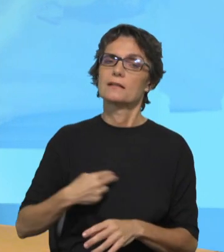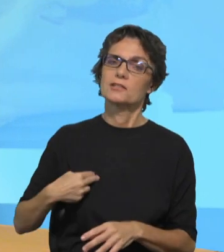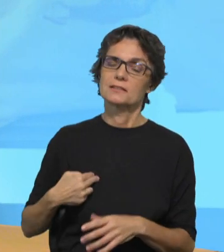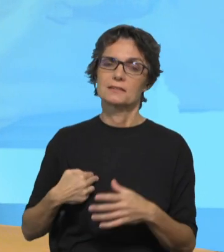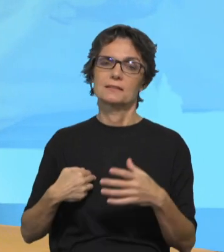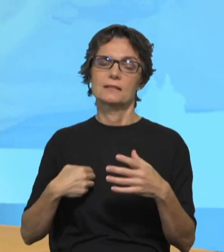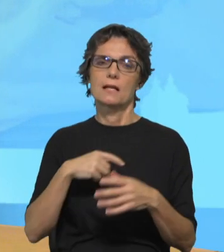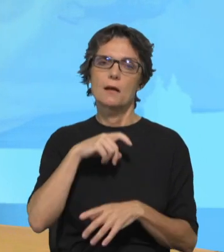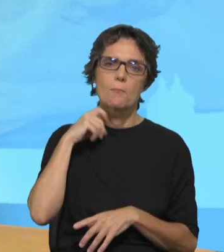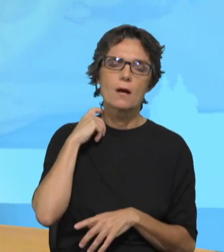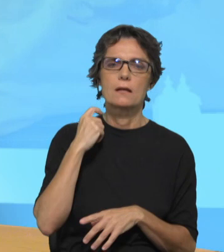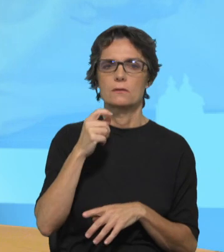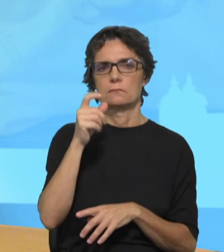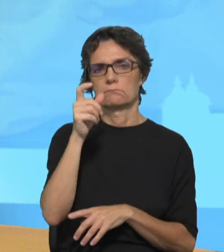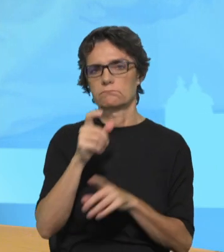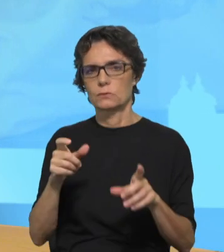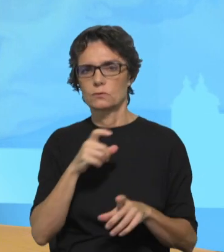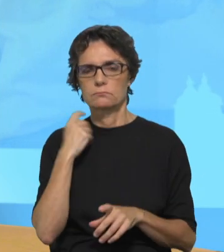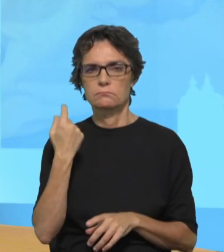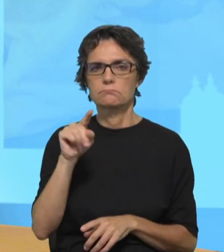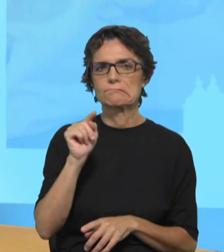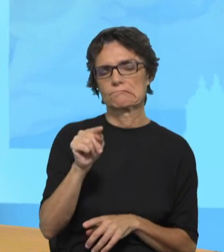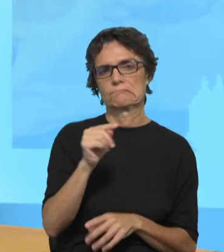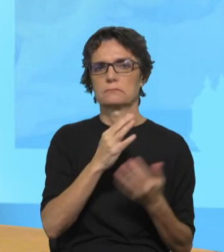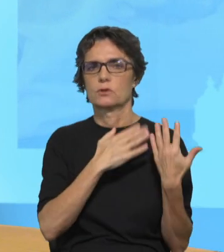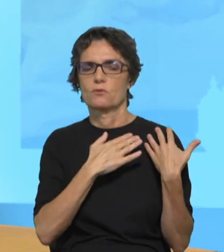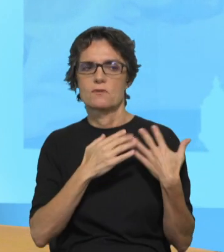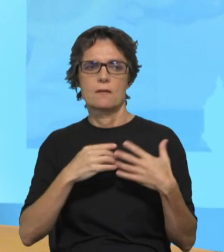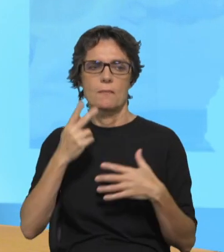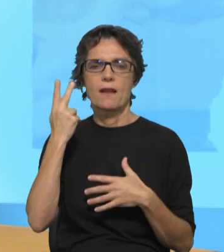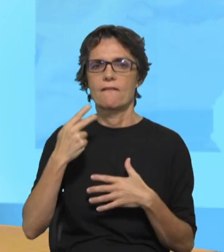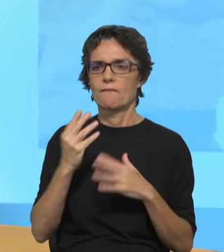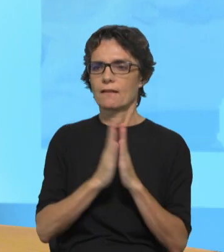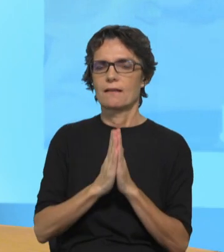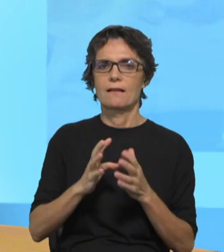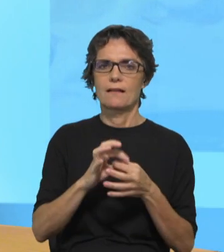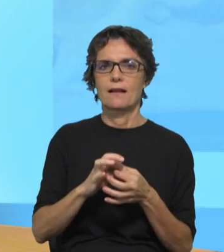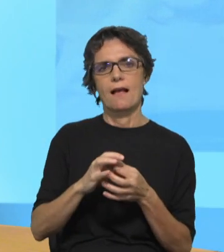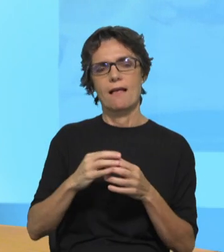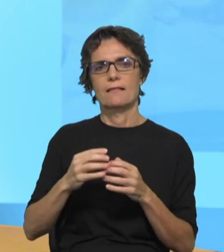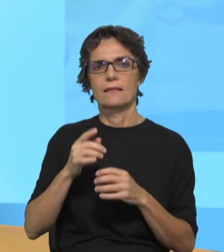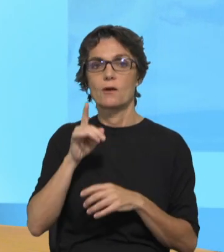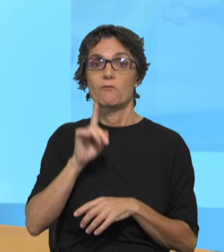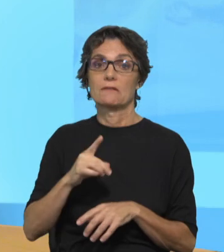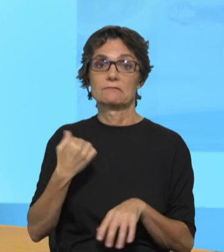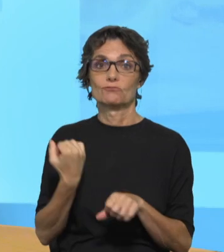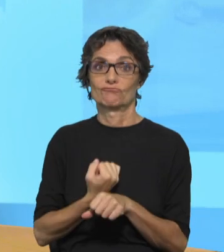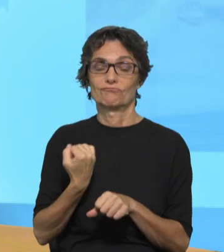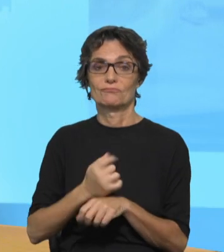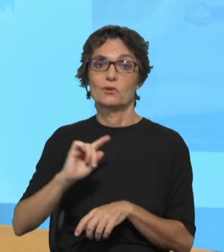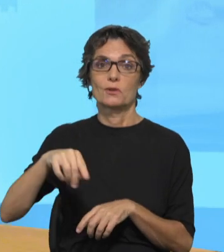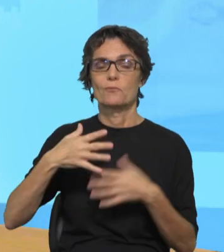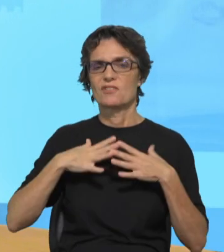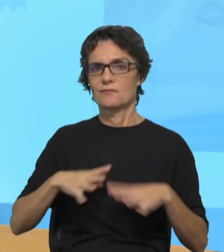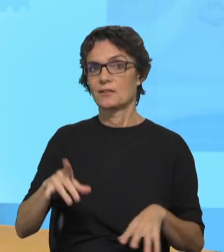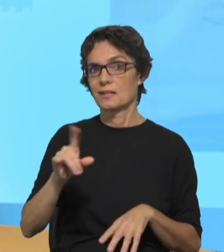responsáveis por setores da pastoral, da atividade paroquial, retomam um ritmo alterado pelas férias e também pela Jornada Mundial